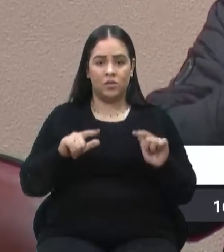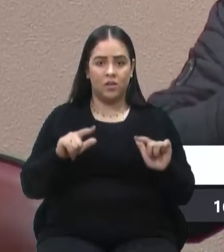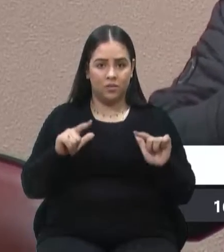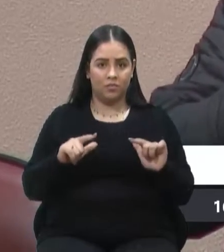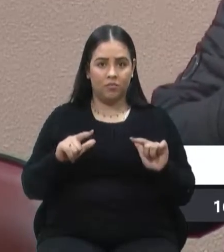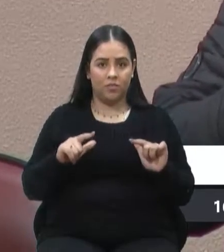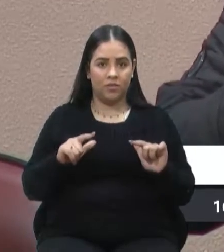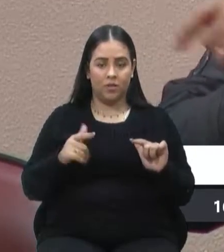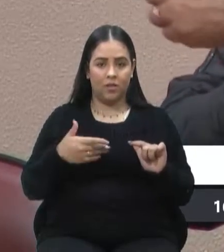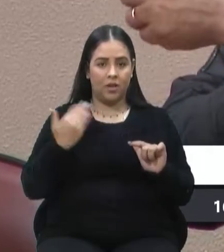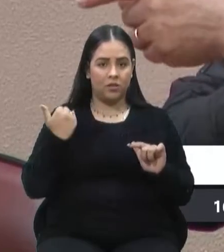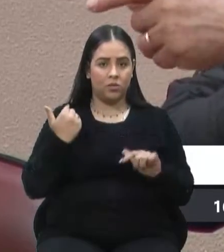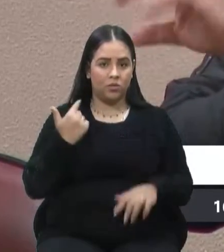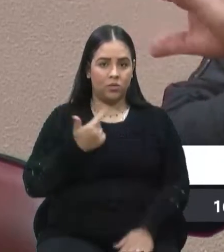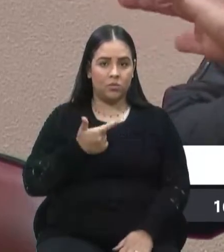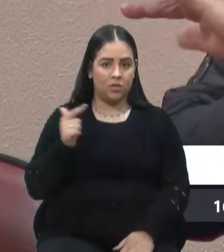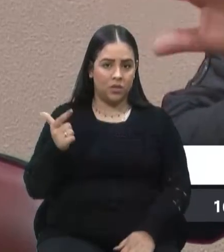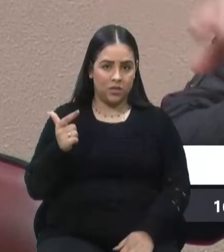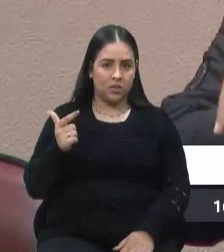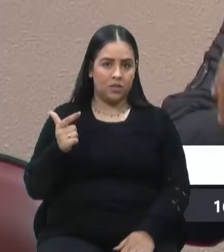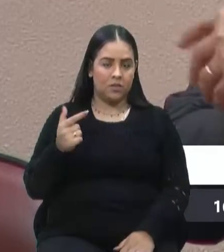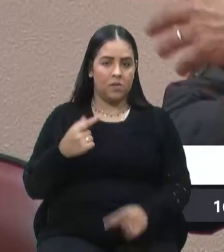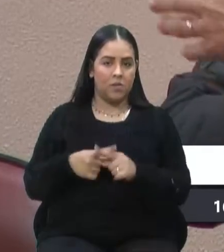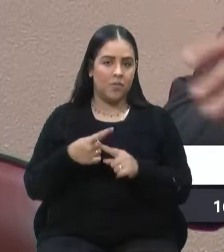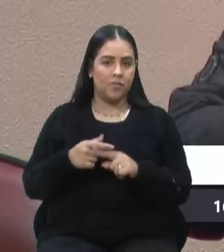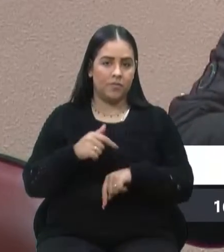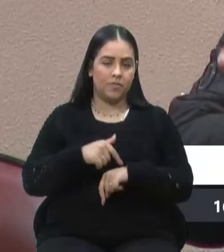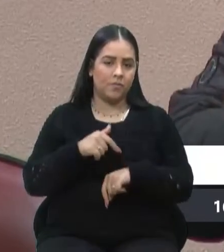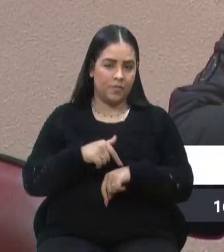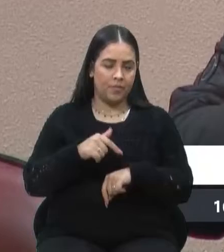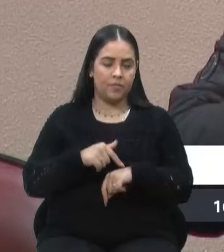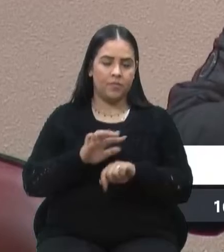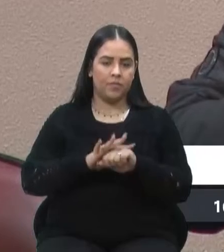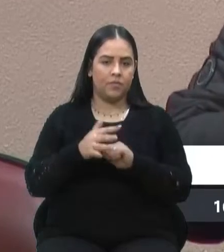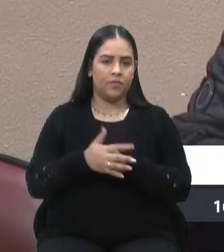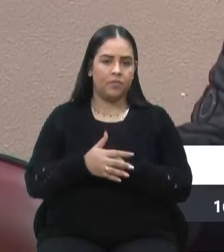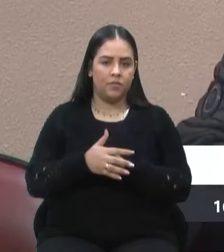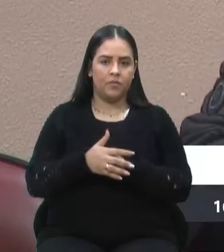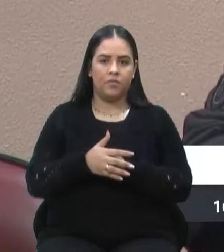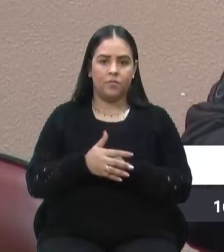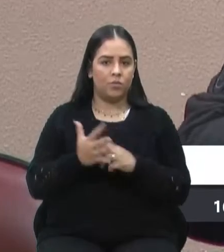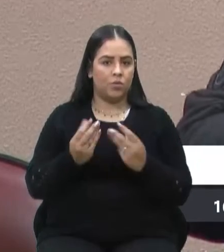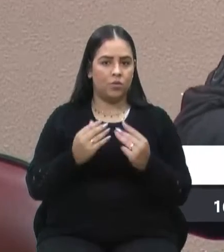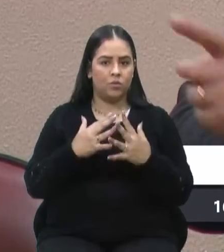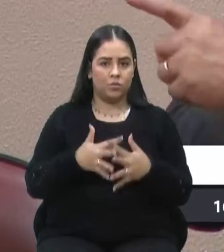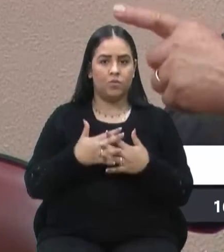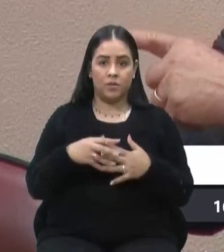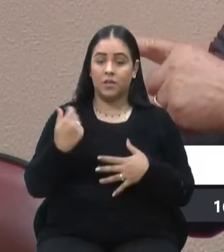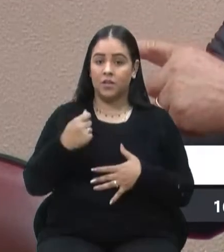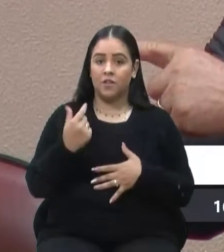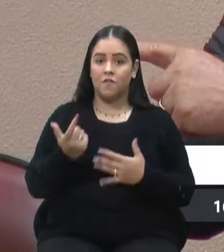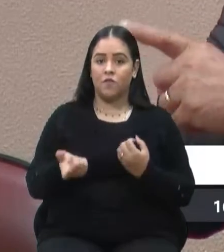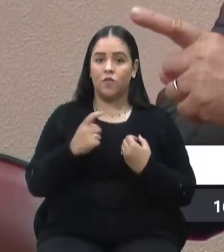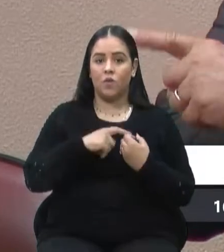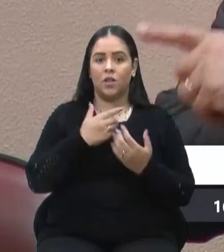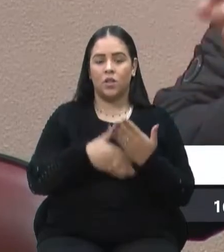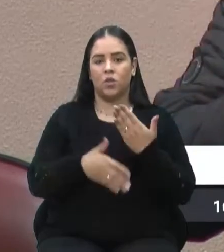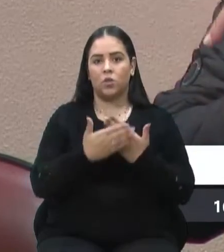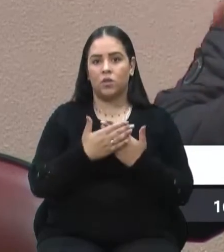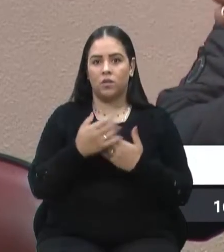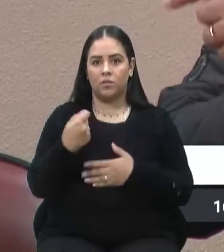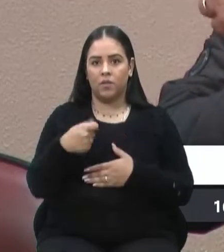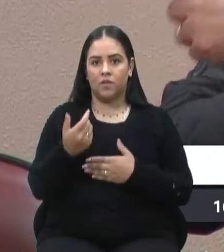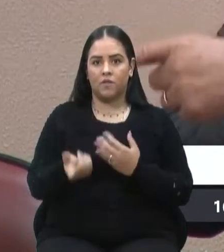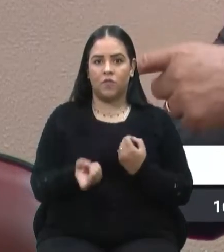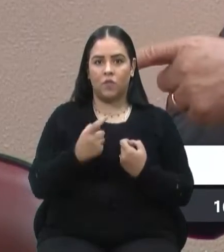existiam até ali atrás, porque na época da pandemia escancadeou tudo e devem voltar todas as linhas, todas